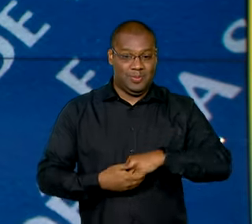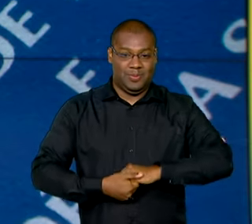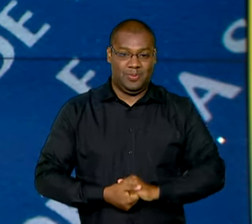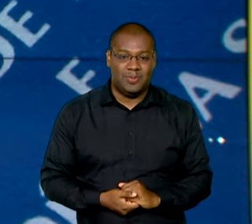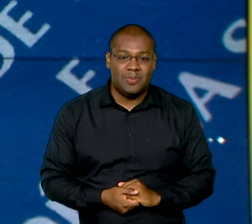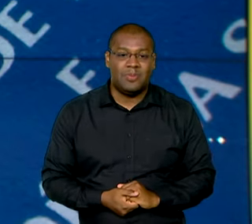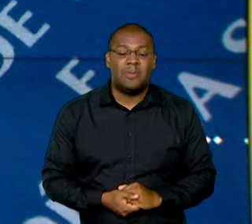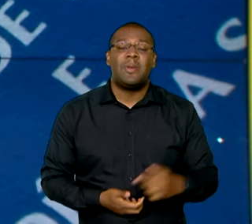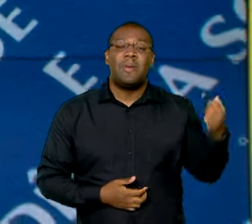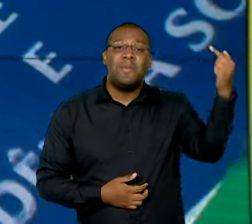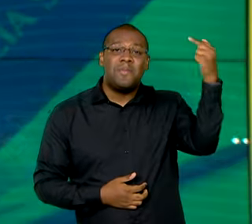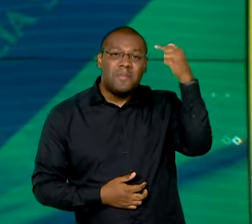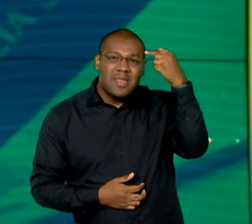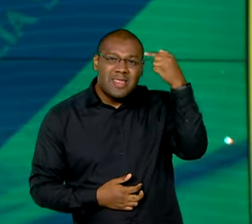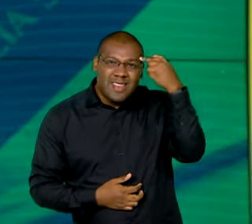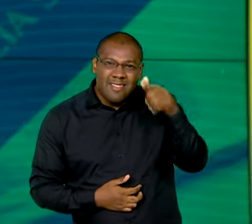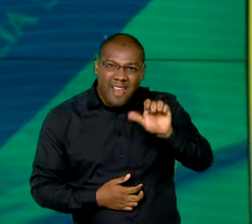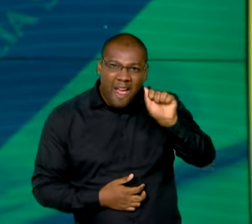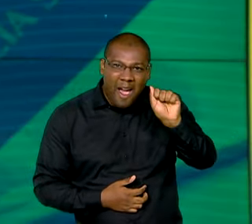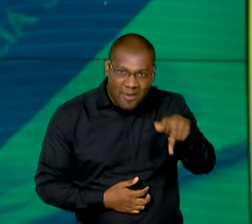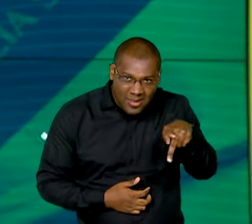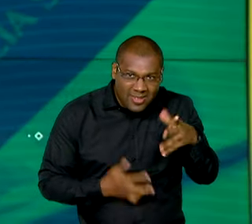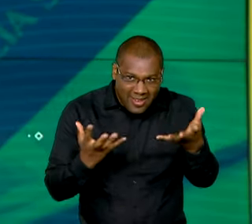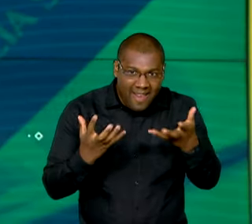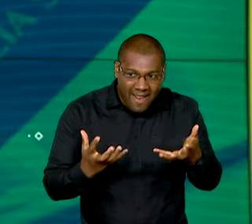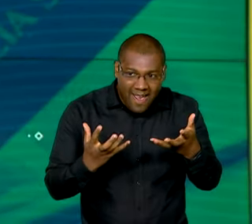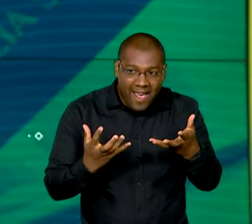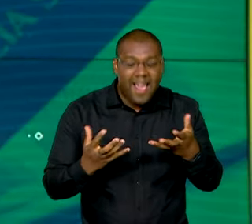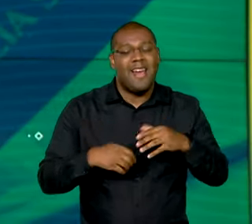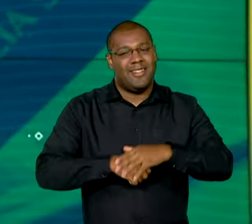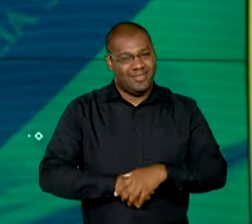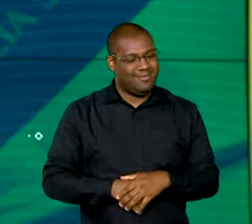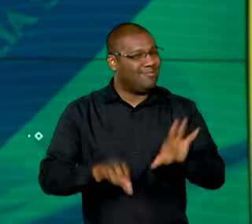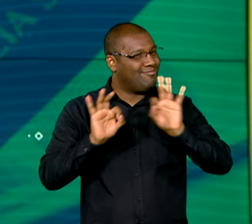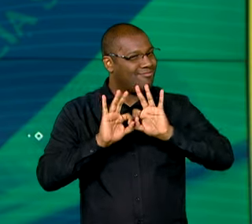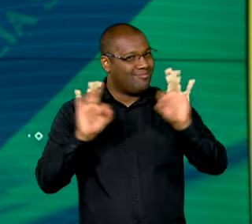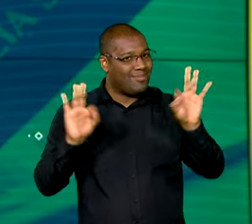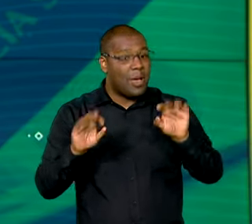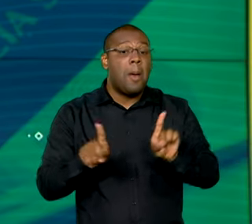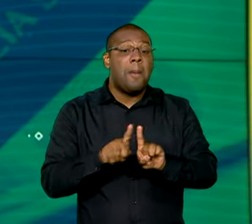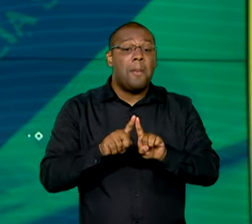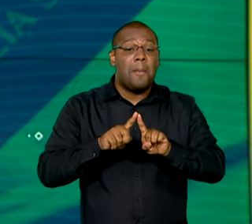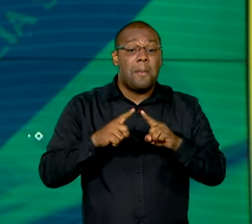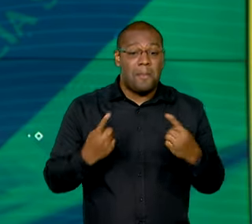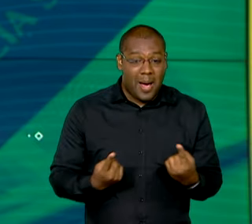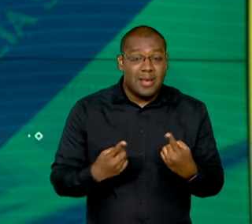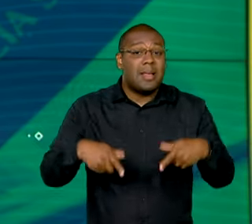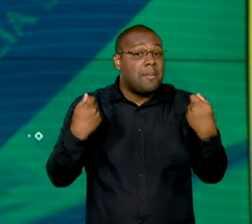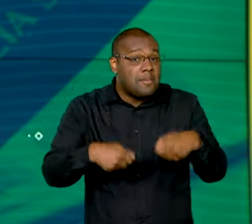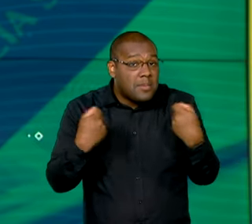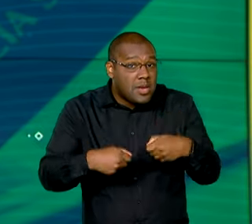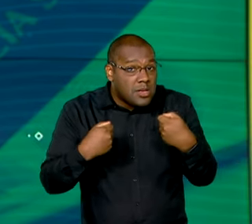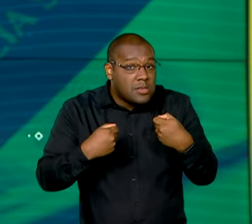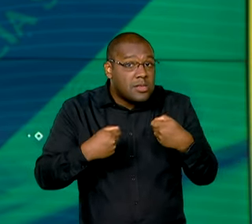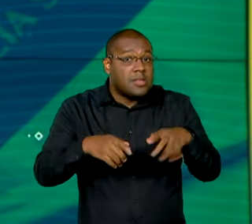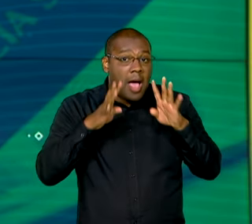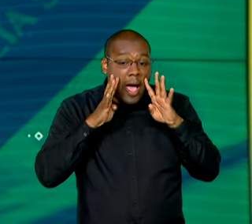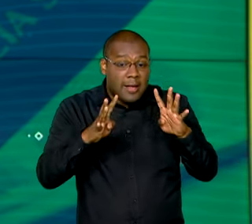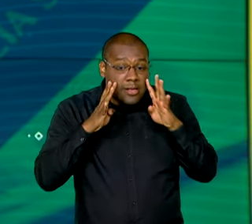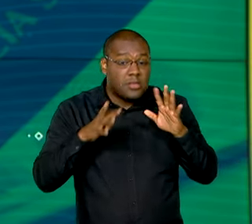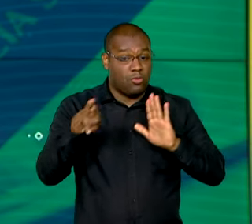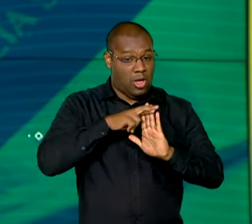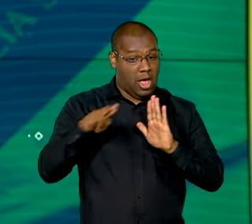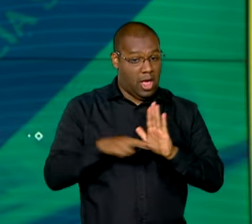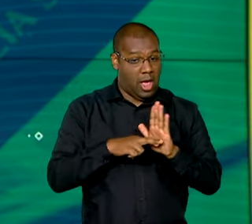Pensando em se aposentar, parece uma ótima ideia, né? Mas é preciso prestar bastante atenção às novas